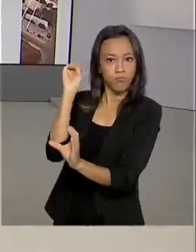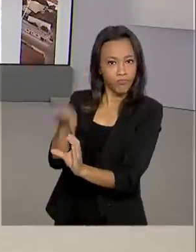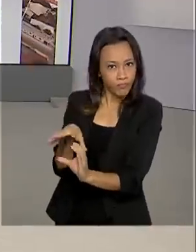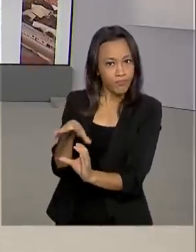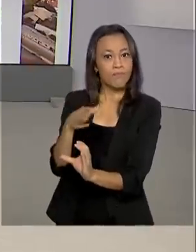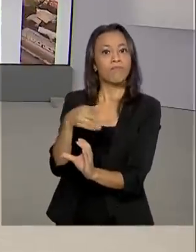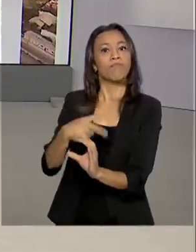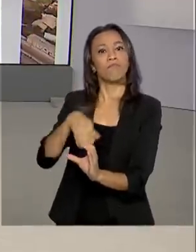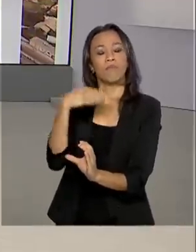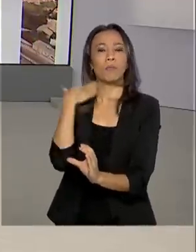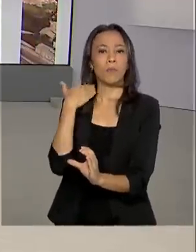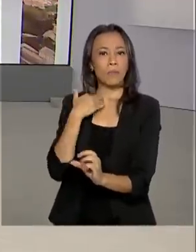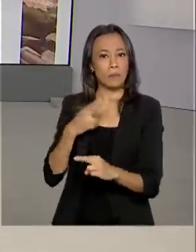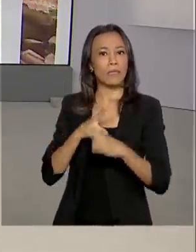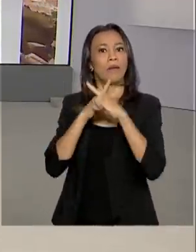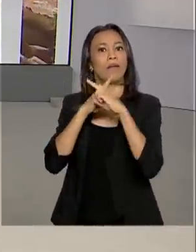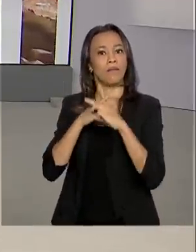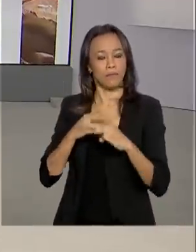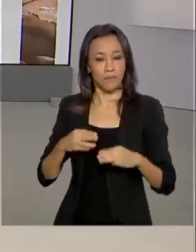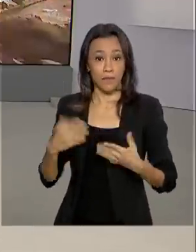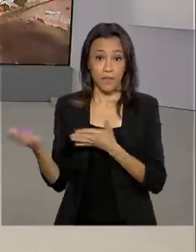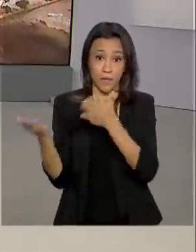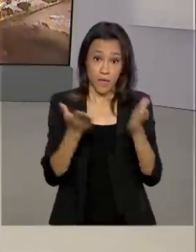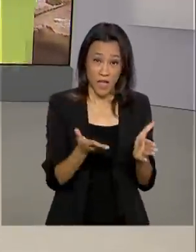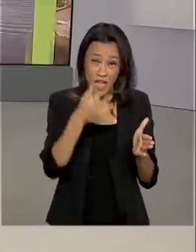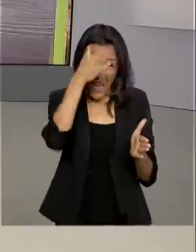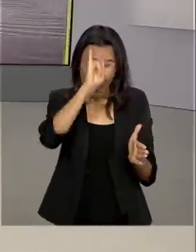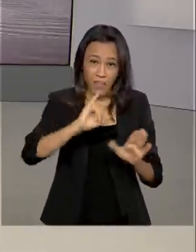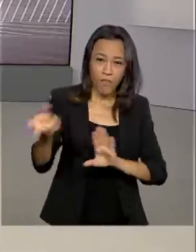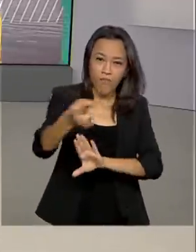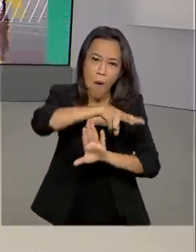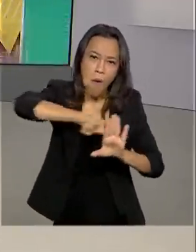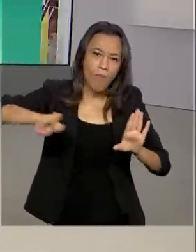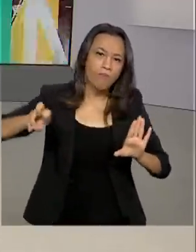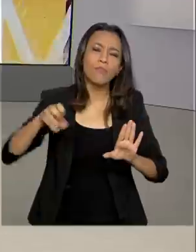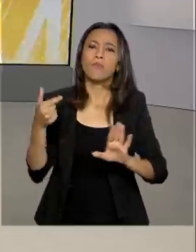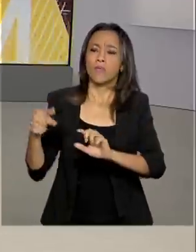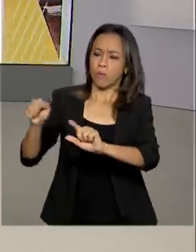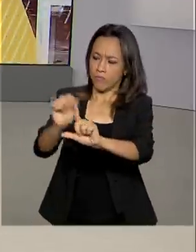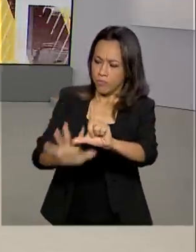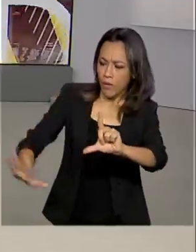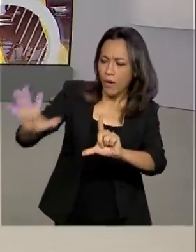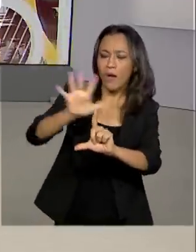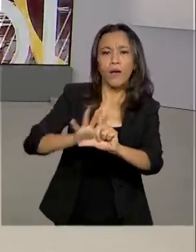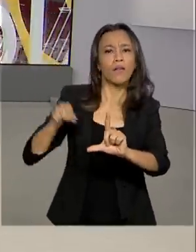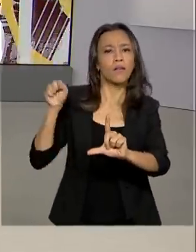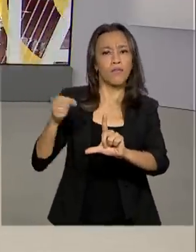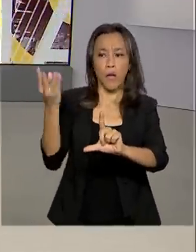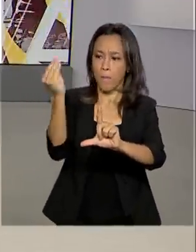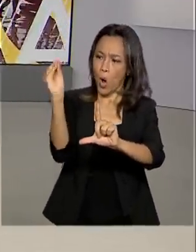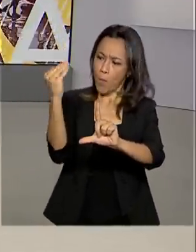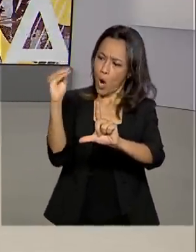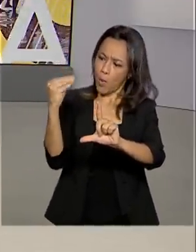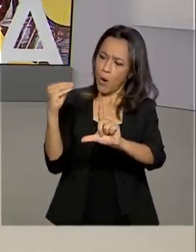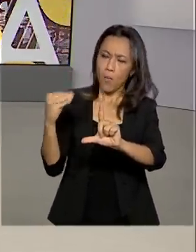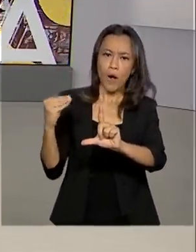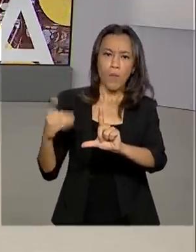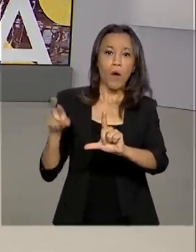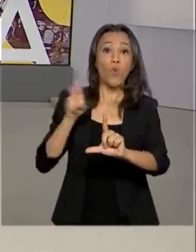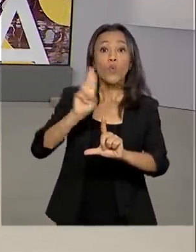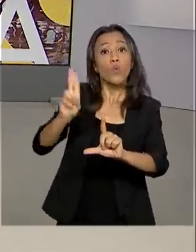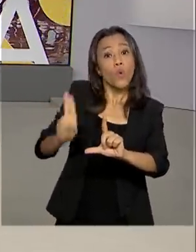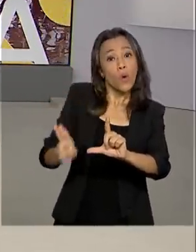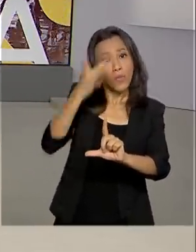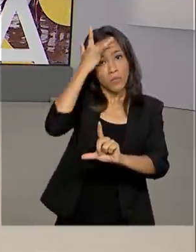E para ajudar no combate a fraudes, a partir de agora, o Portal da Transparência vai disponibilizar a lista de beneficiários do auxílio